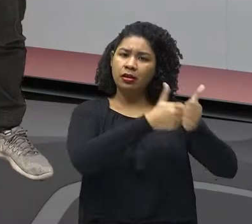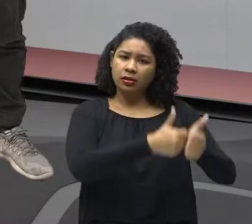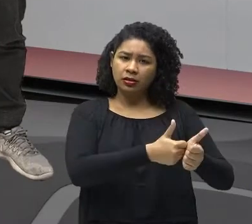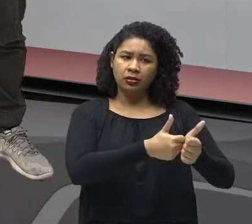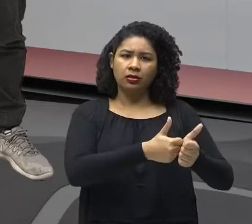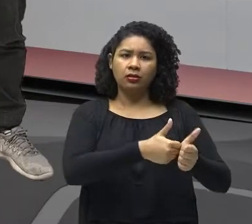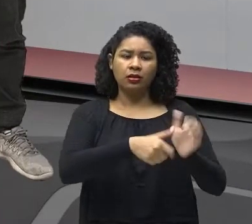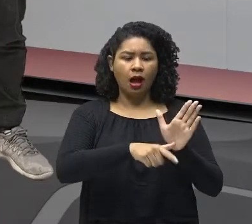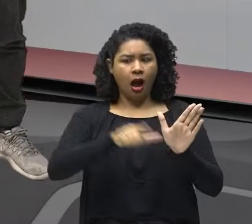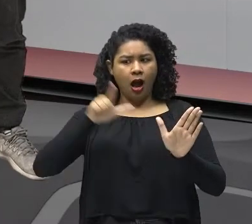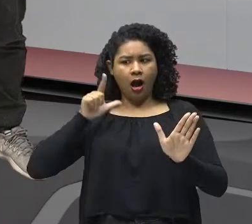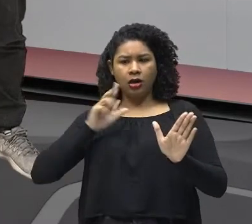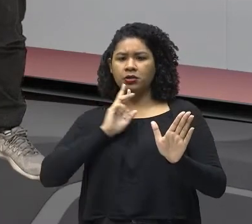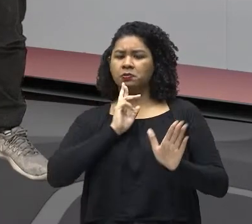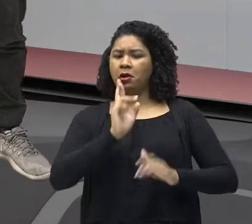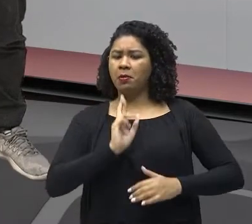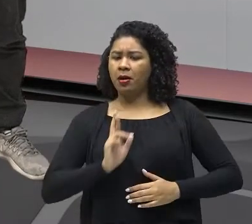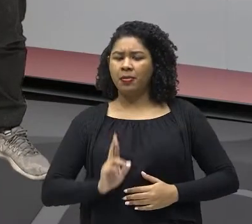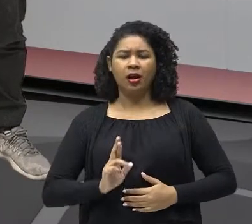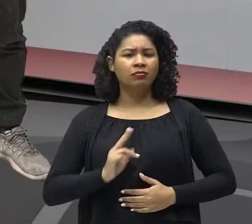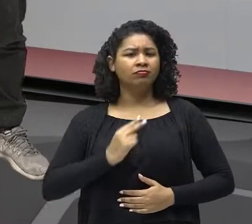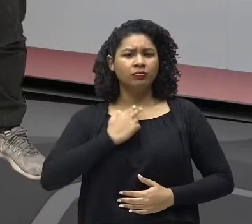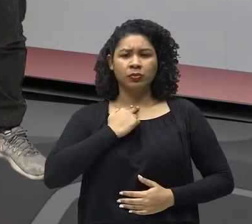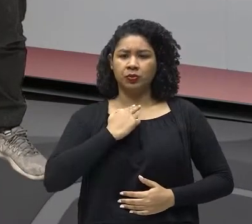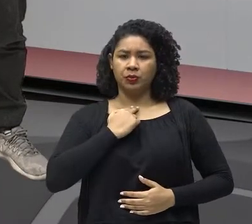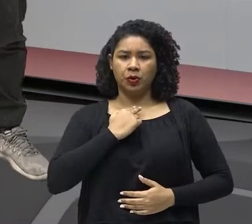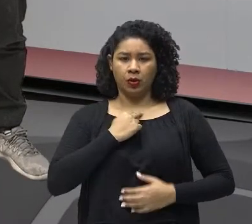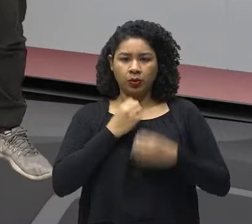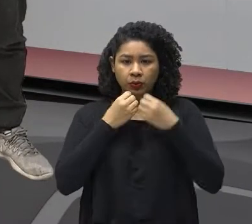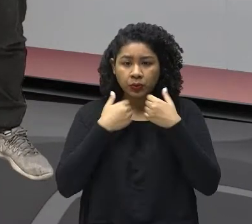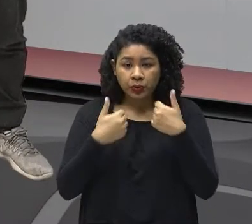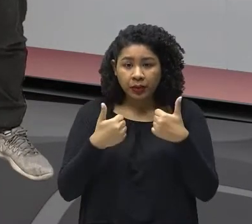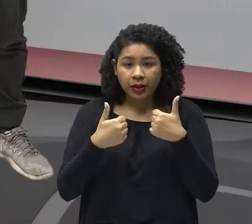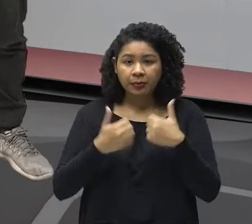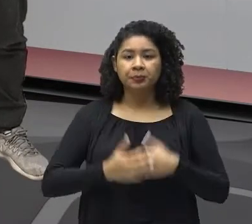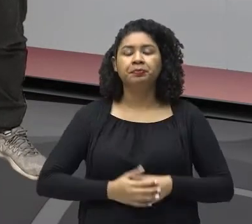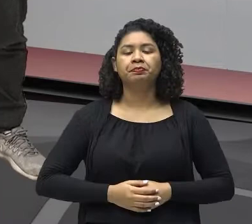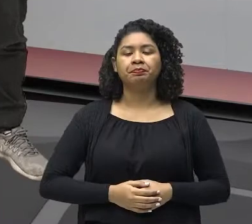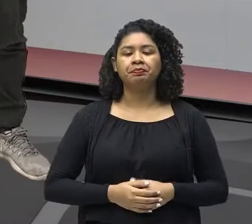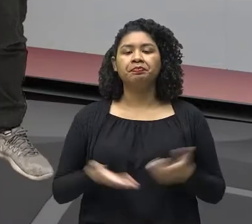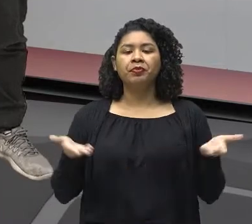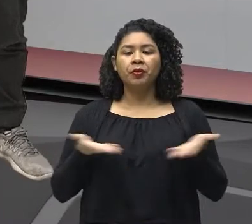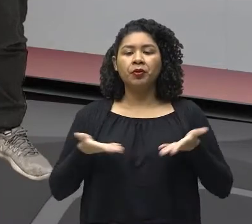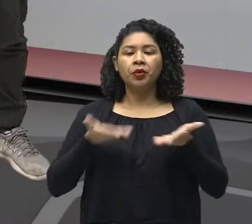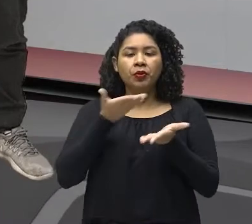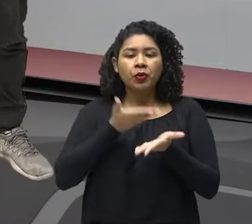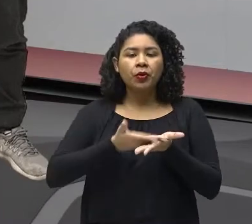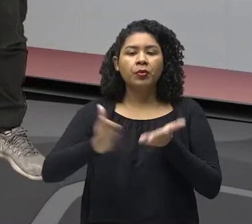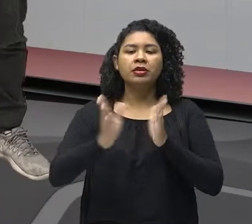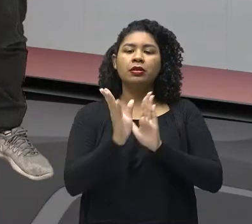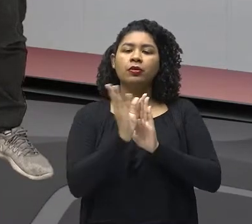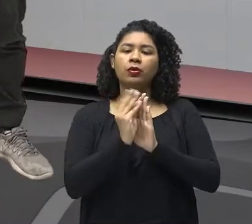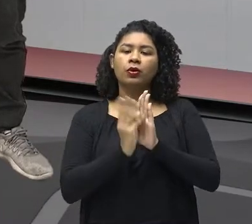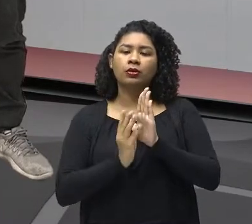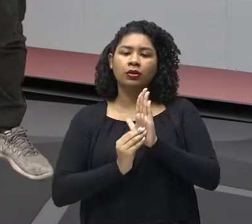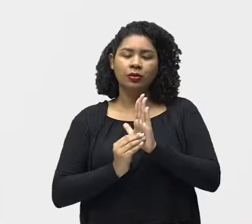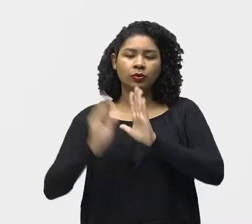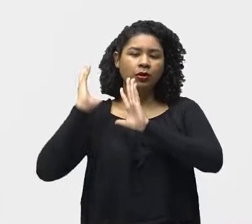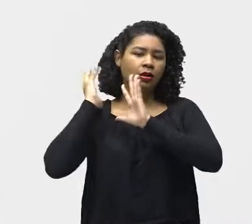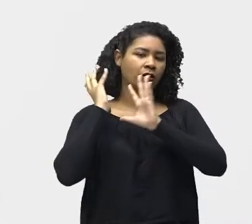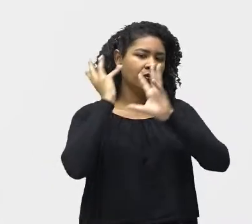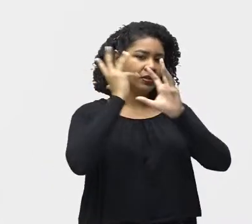recadinho para vocês, para lembrar dessas questões dos horários. Vamos, então, iniciar o nosso conteúdo de revisão contra a reforma.